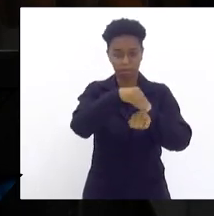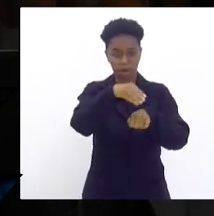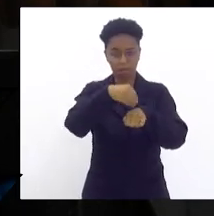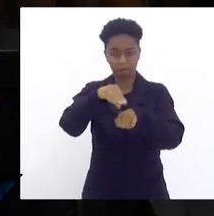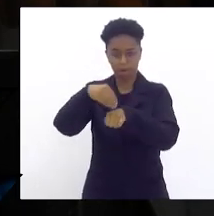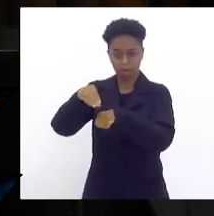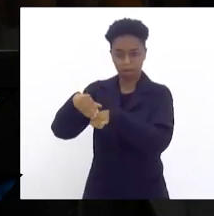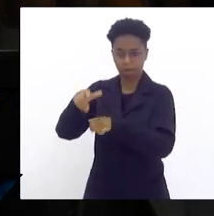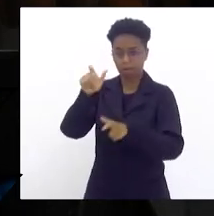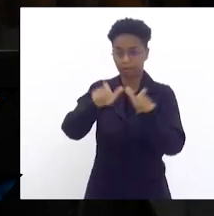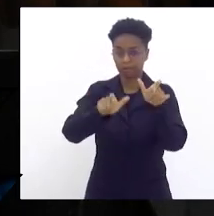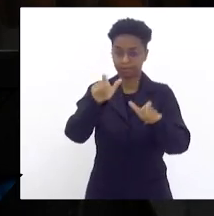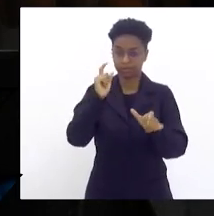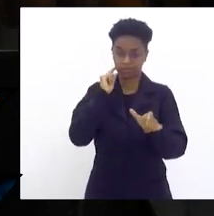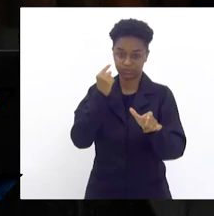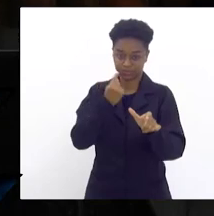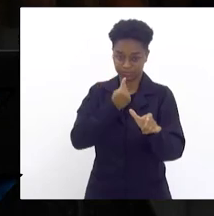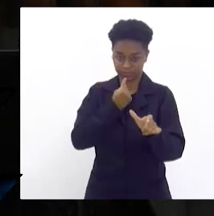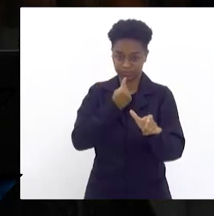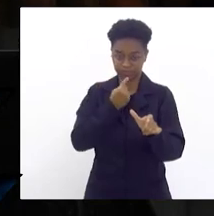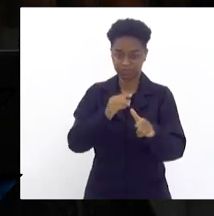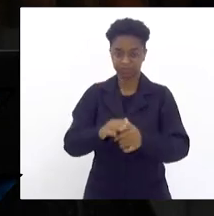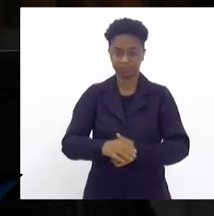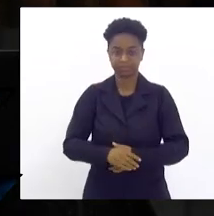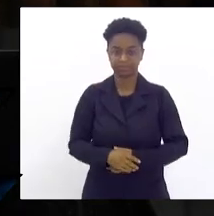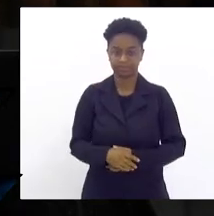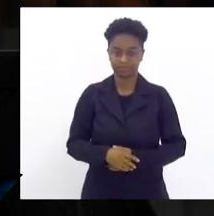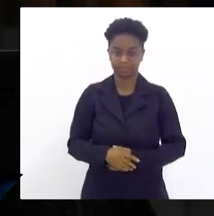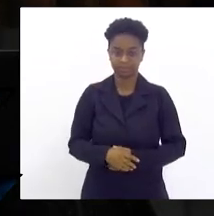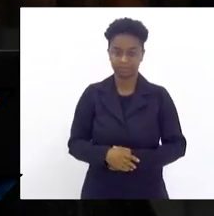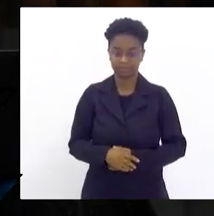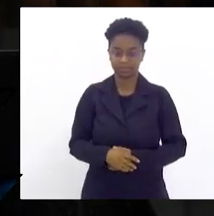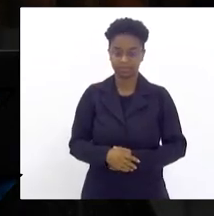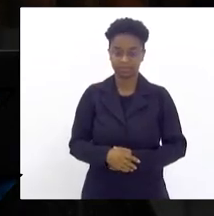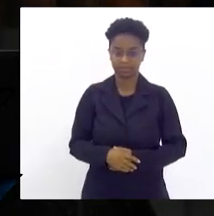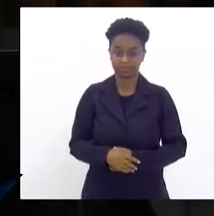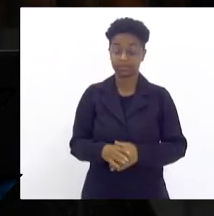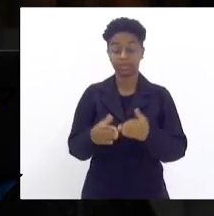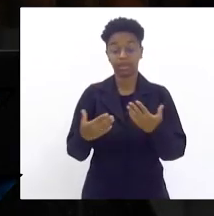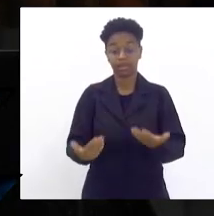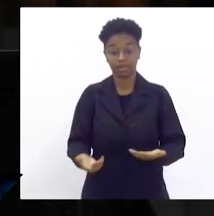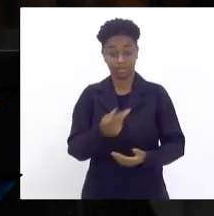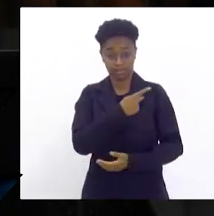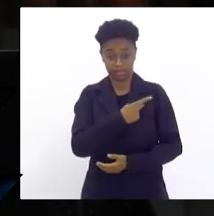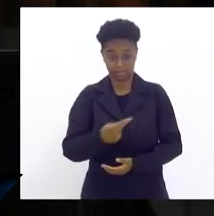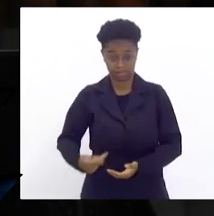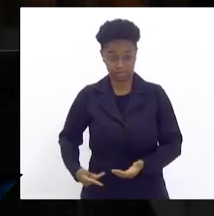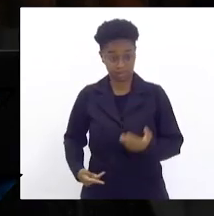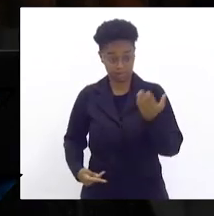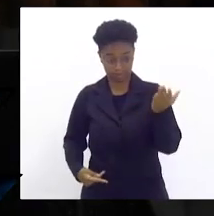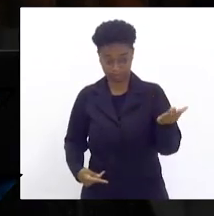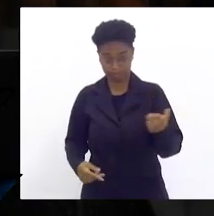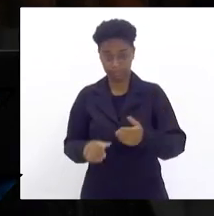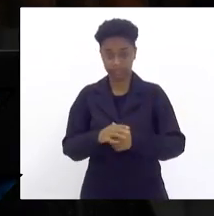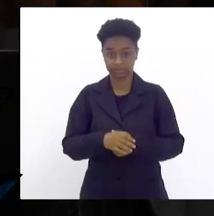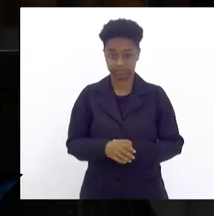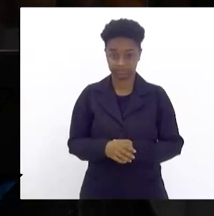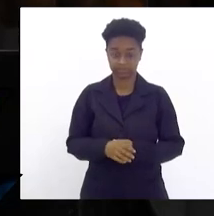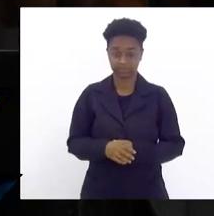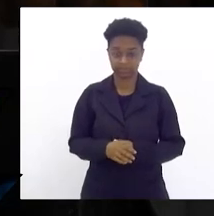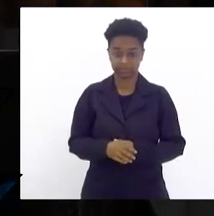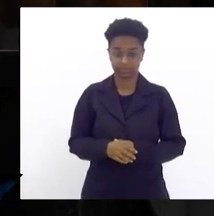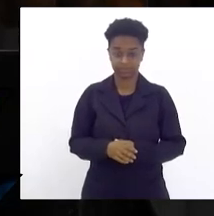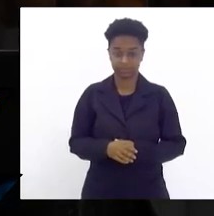aos deficientes auditivos. Senhor presidente, ainda há pouco,